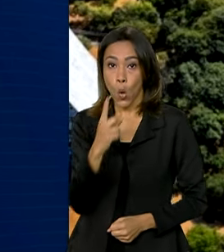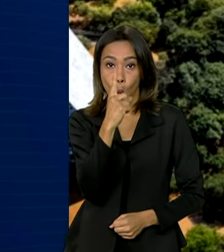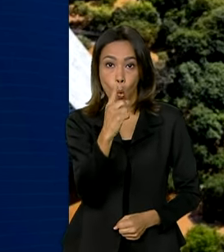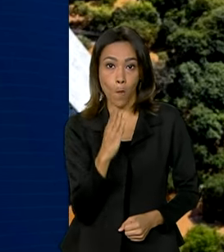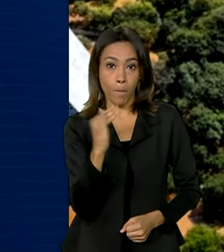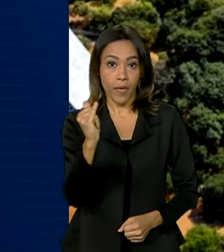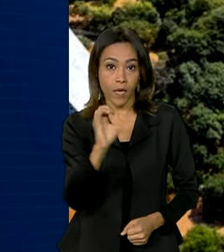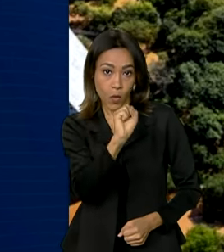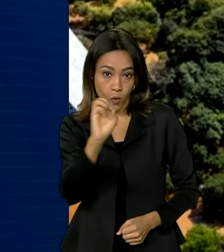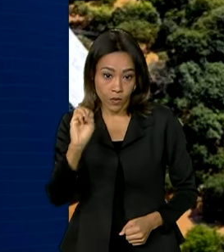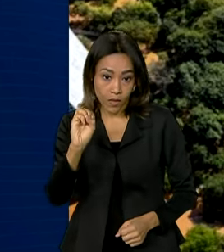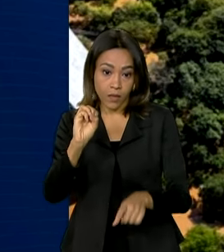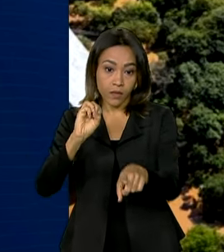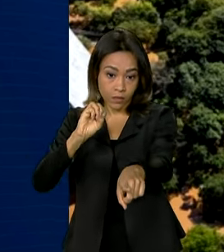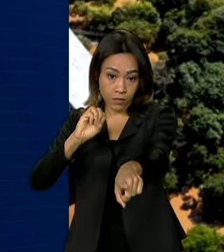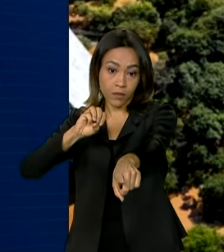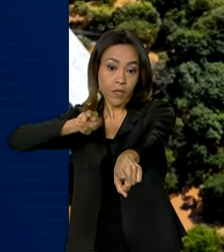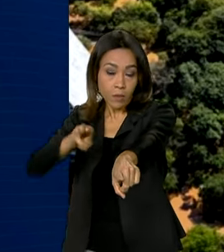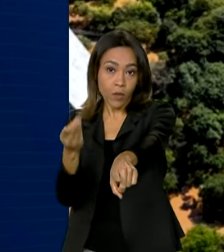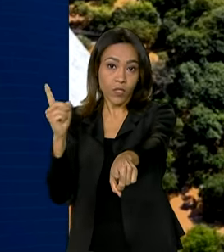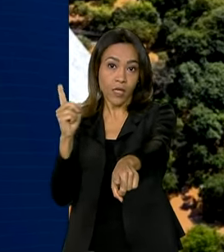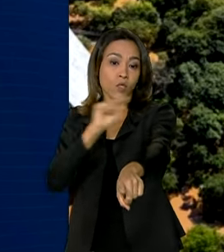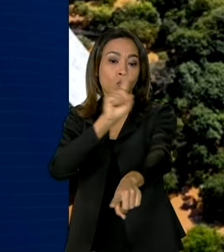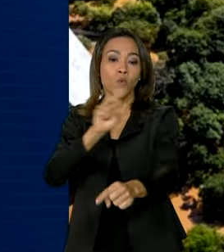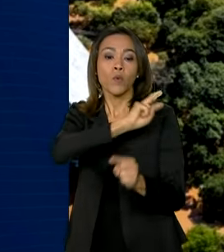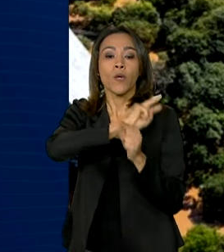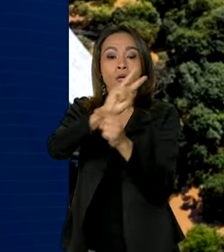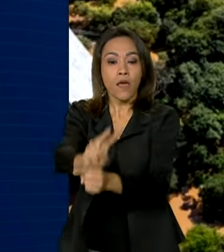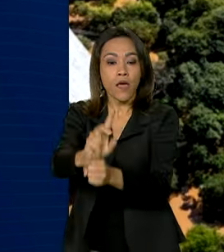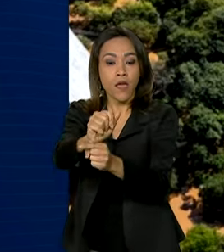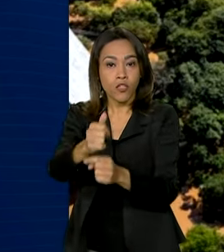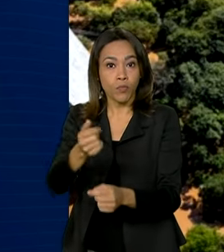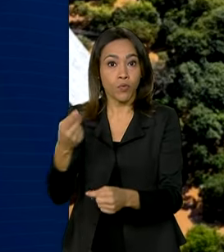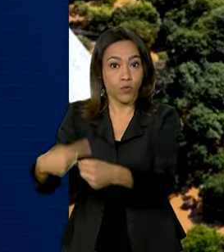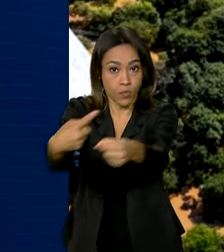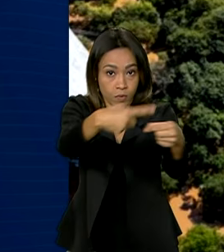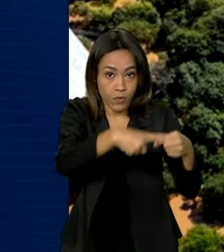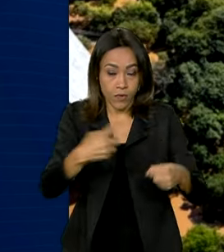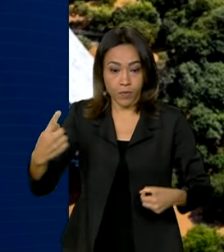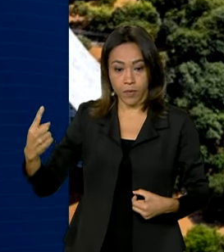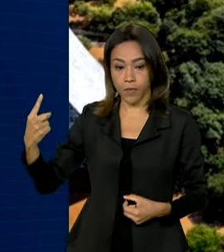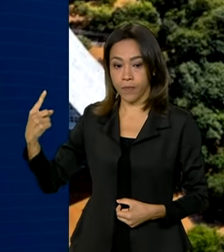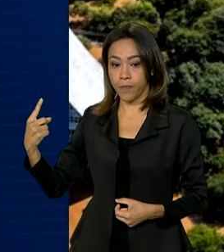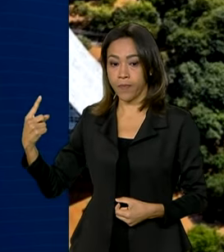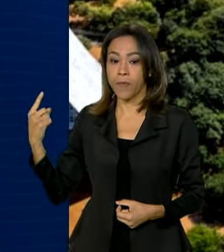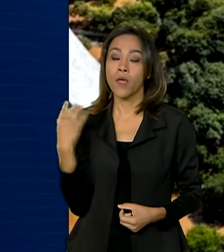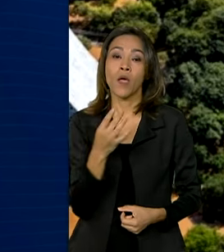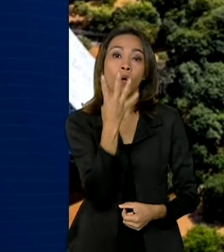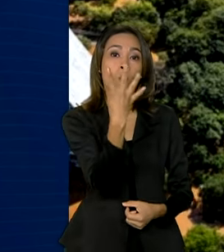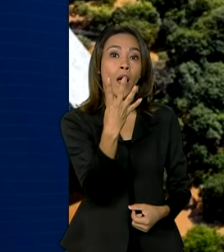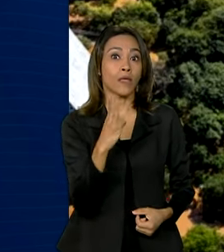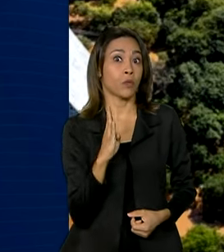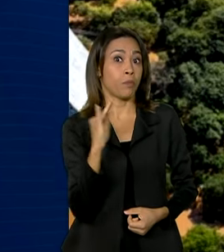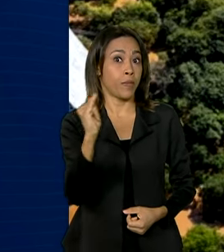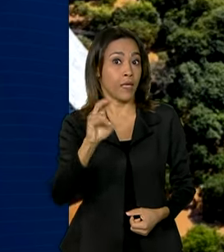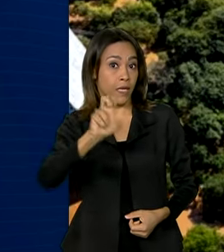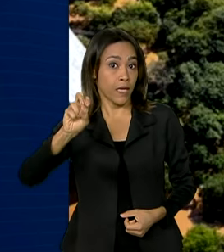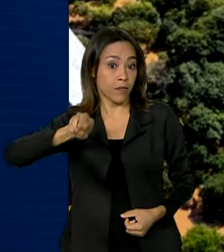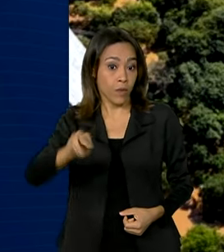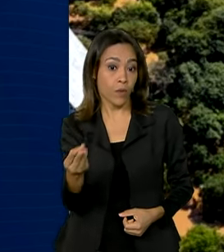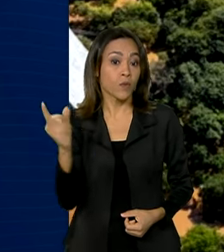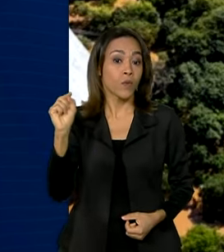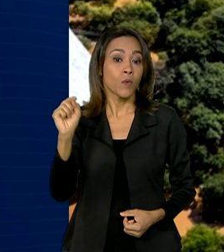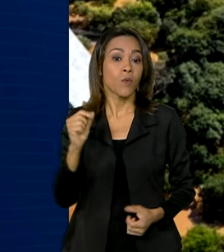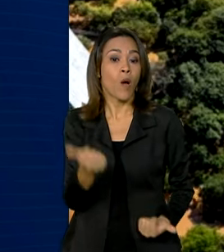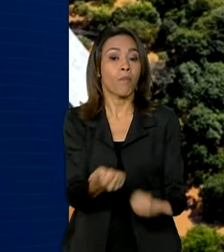bilhão para a Força-Tarefa para Crédito a Municípios, R$ 4,5 bilhões de aporte no